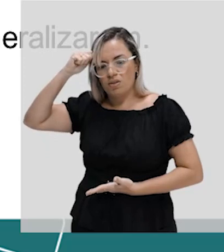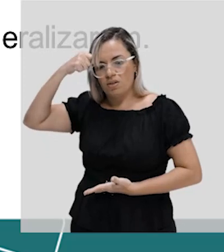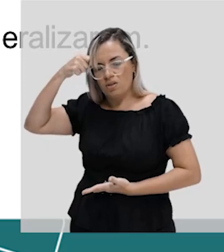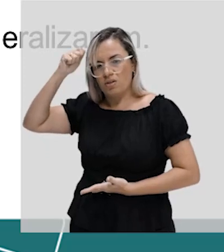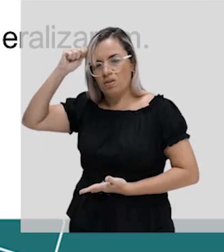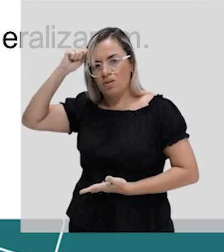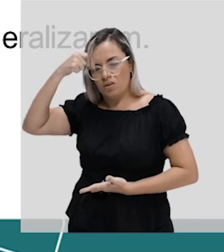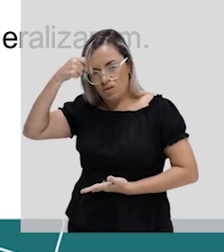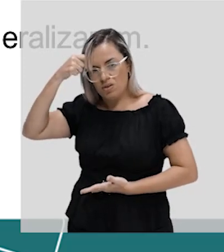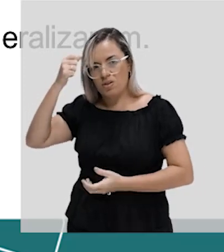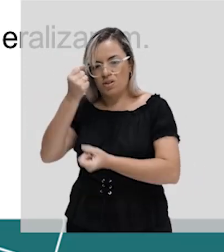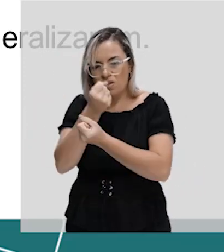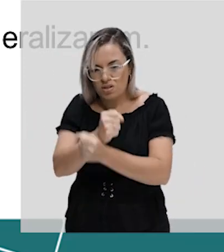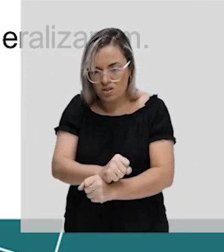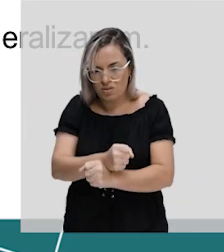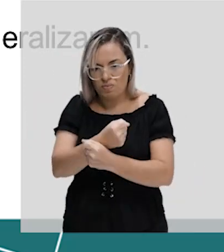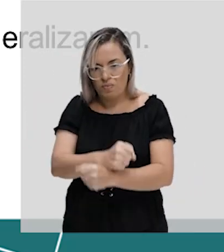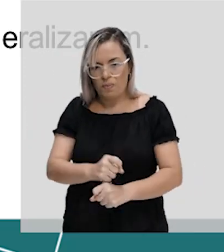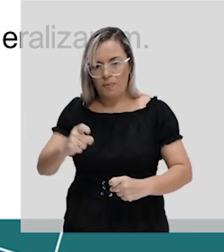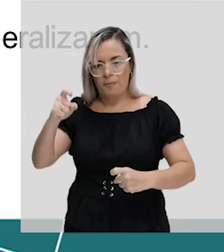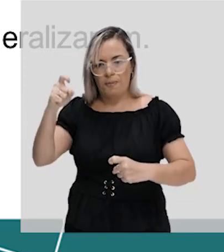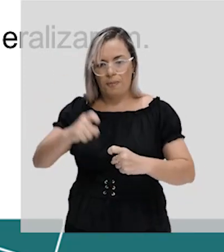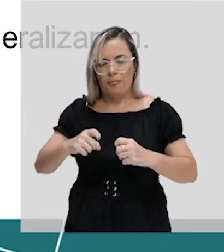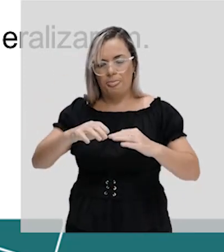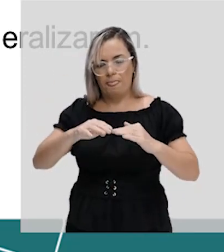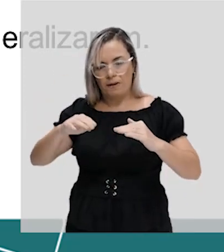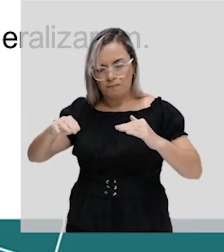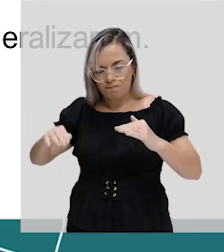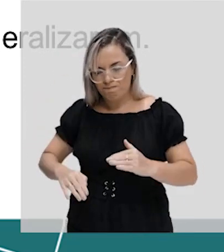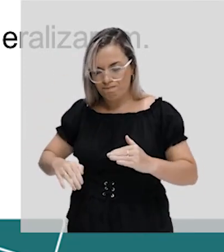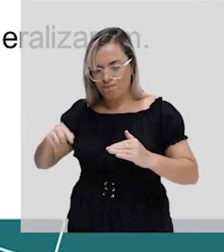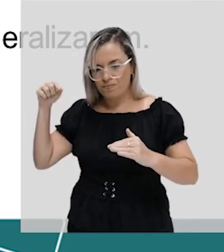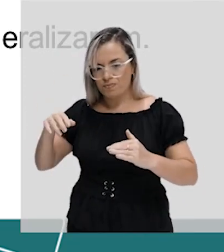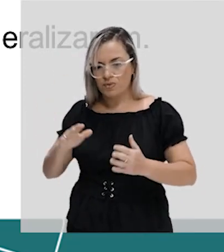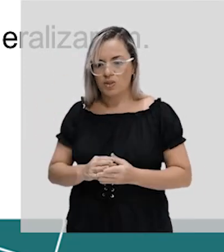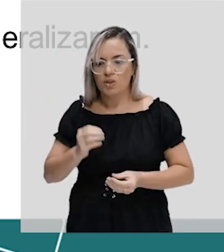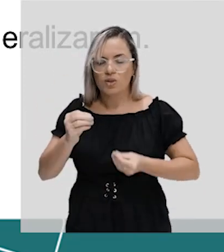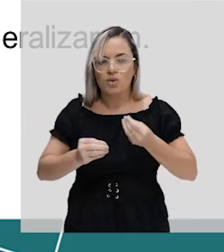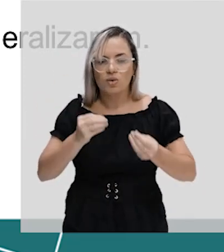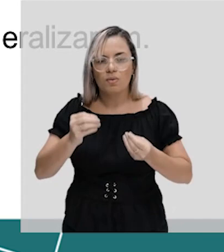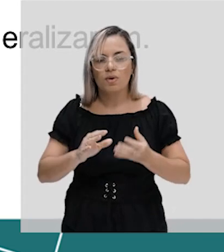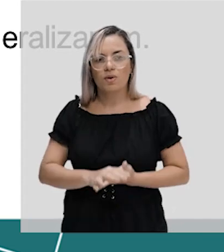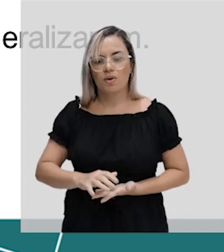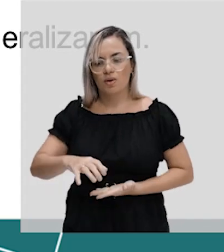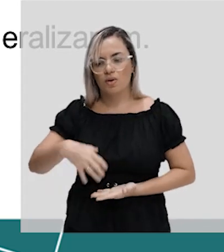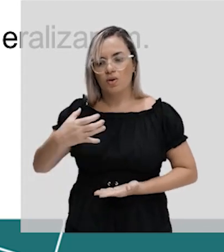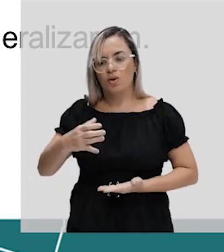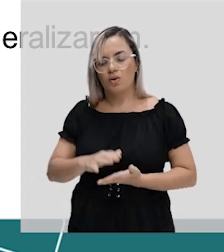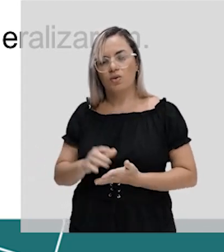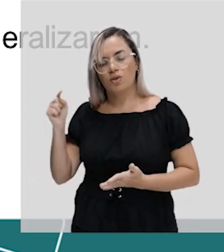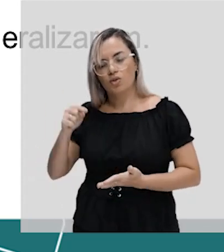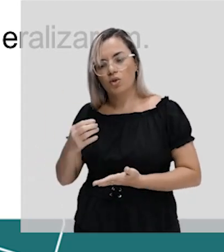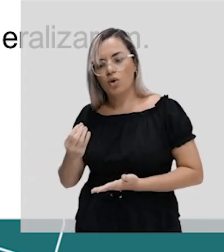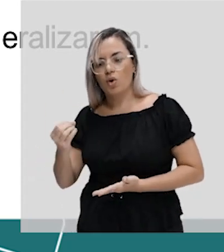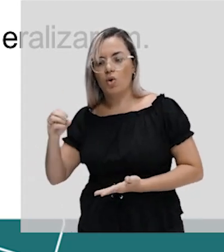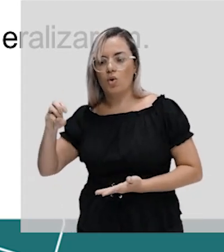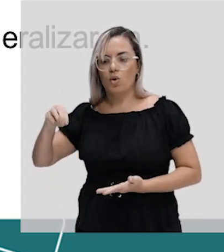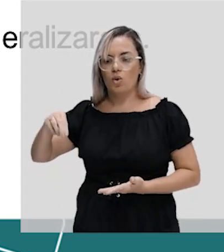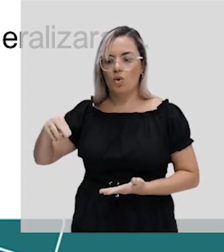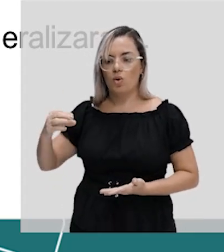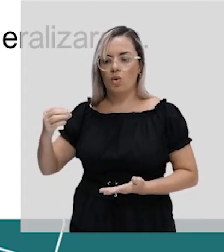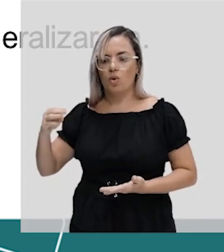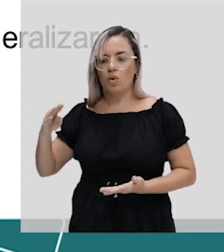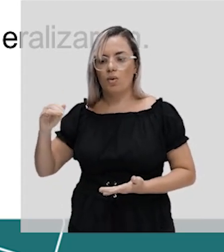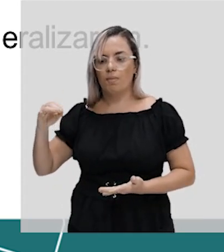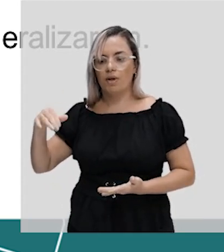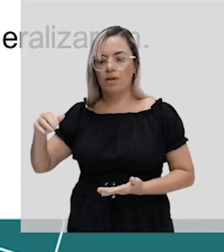negras escravizadas, eram submetidas. E de que forma o concubinato, a negação